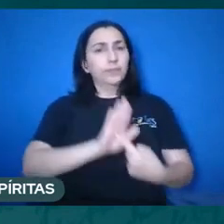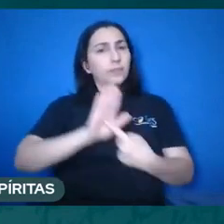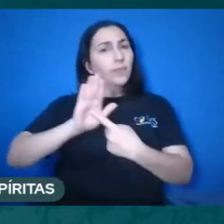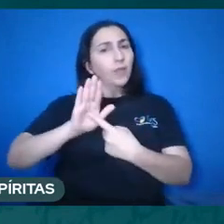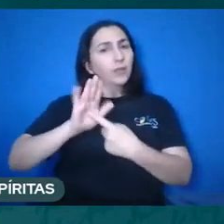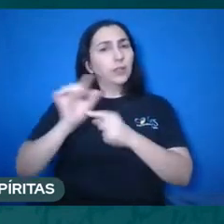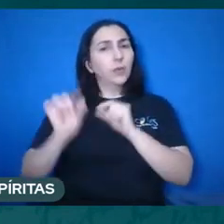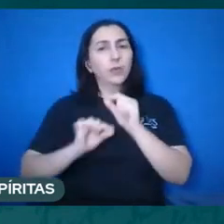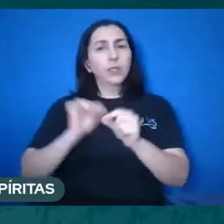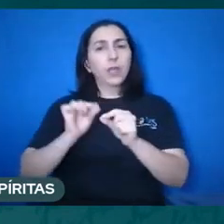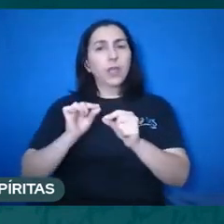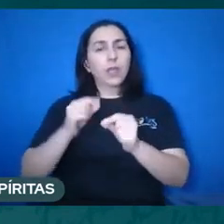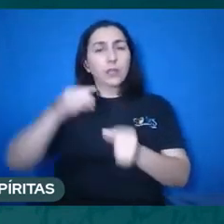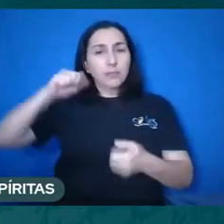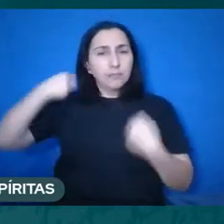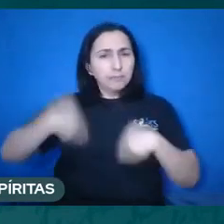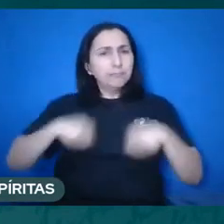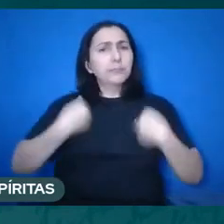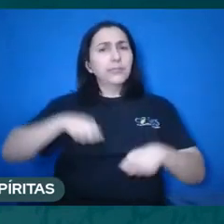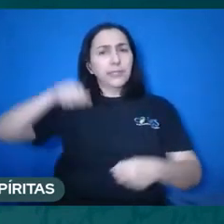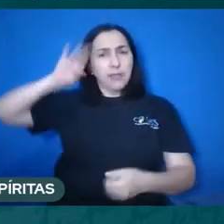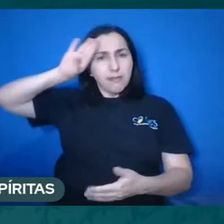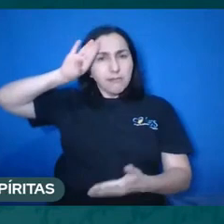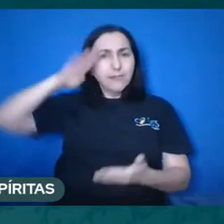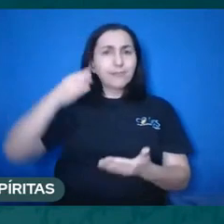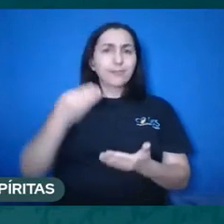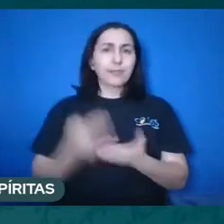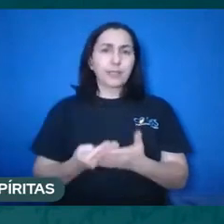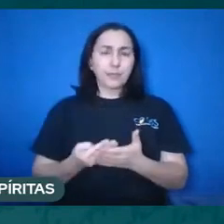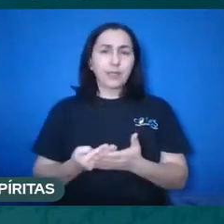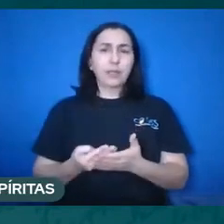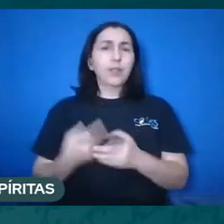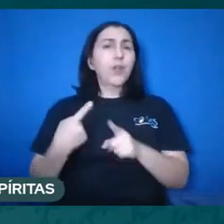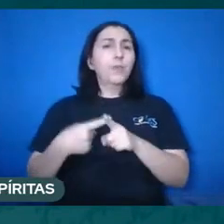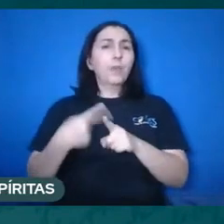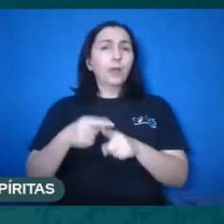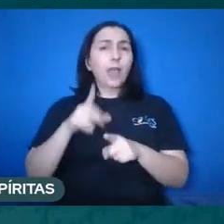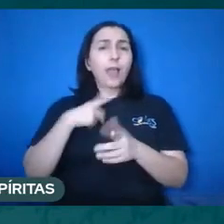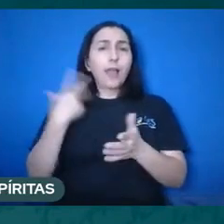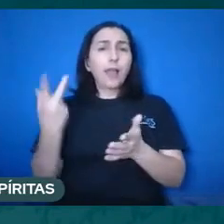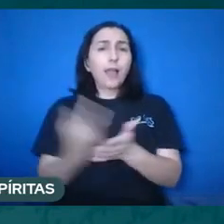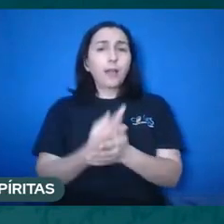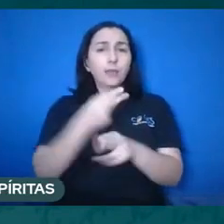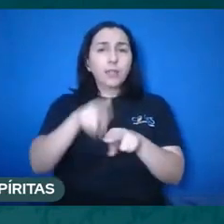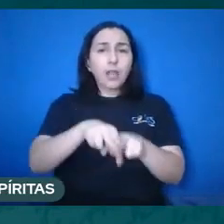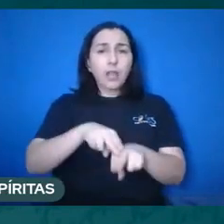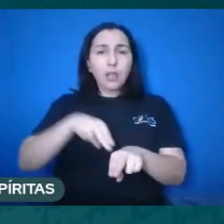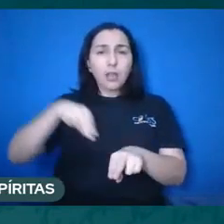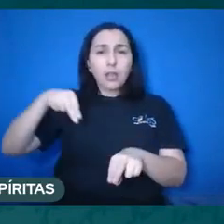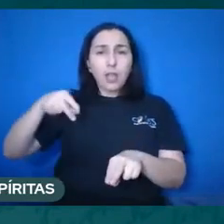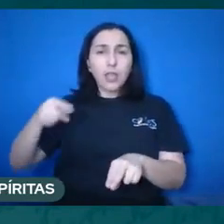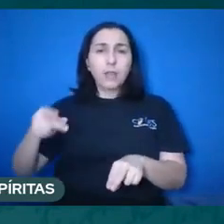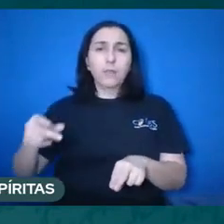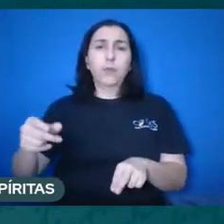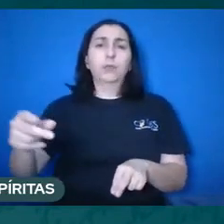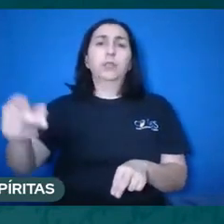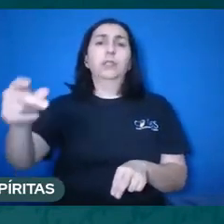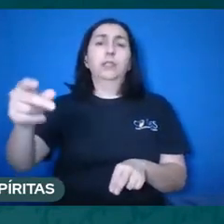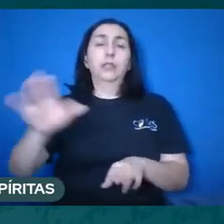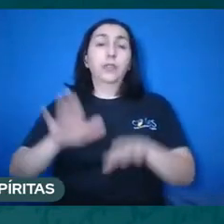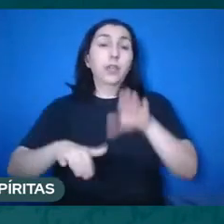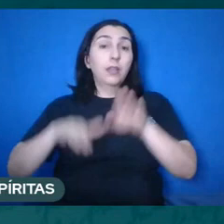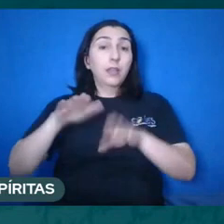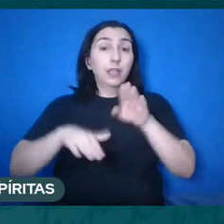a esperança justamente porque há a imortalidade, porque aquilo que não se pode fazer agora